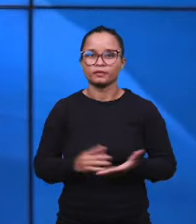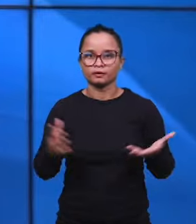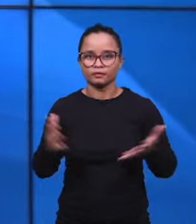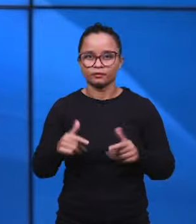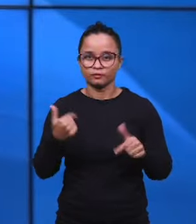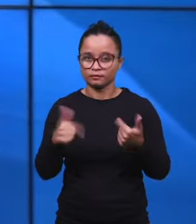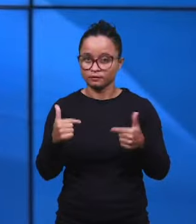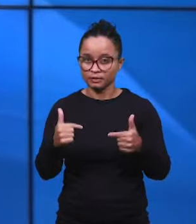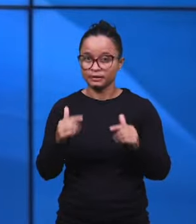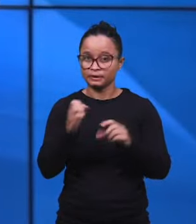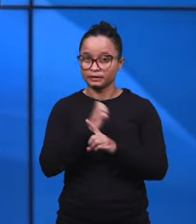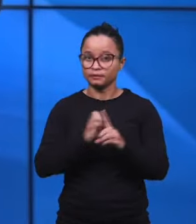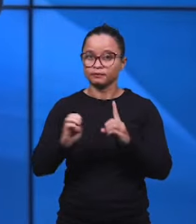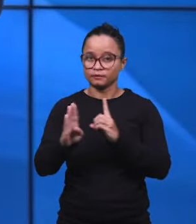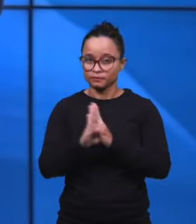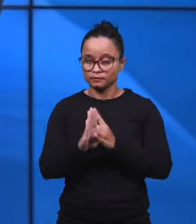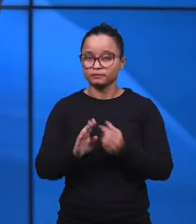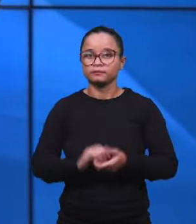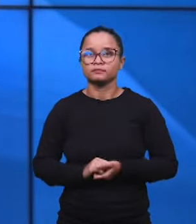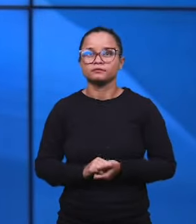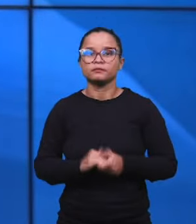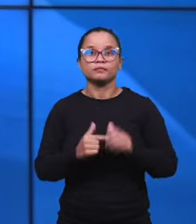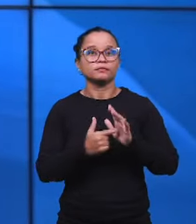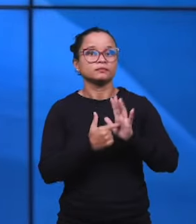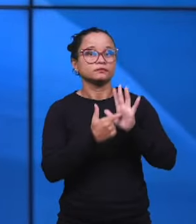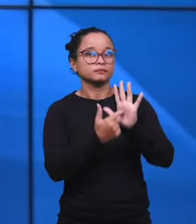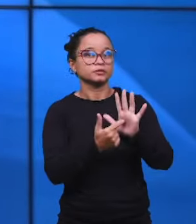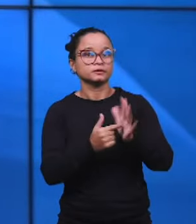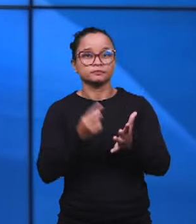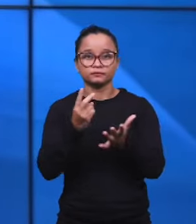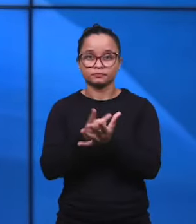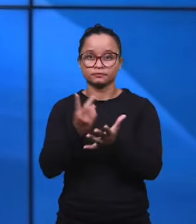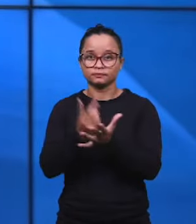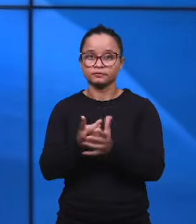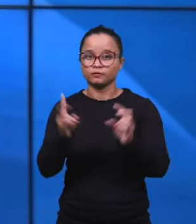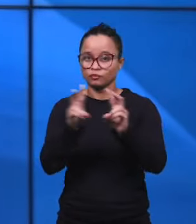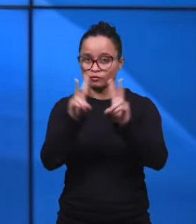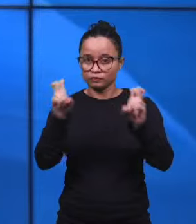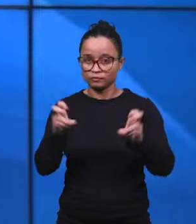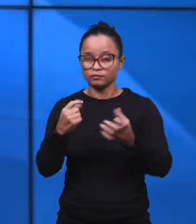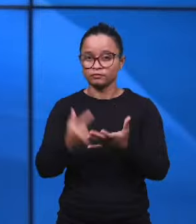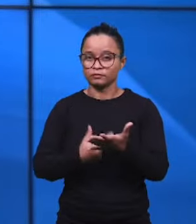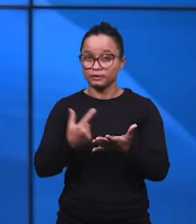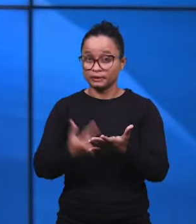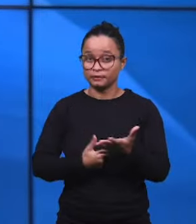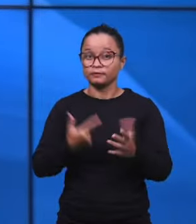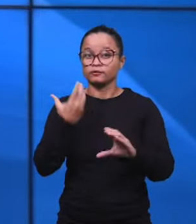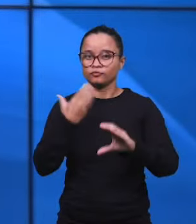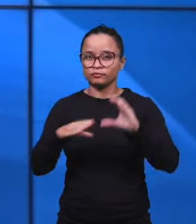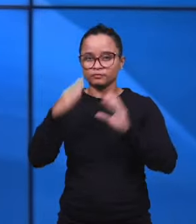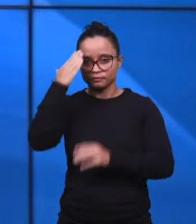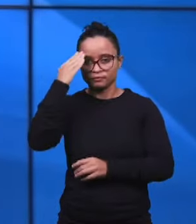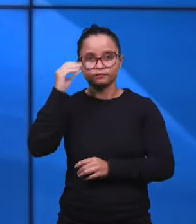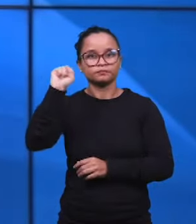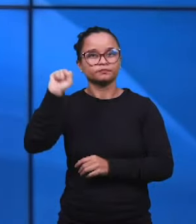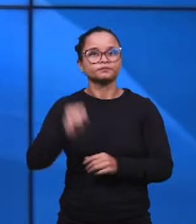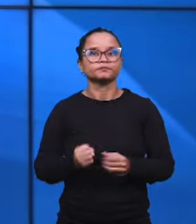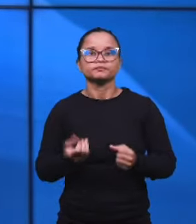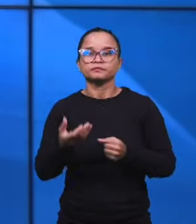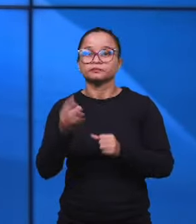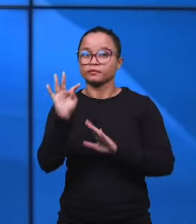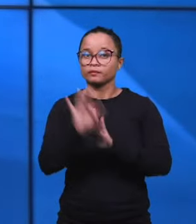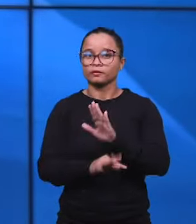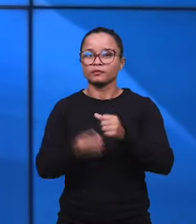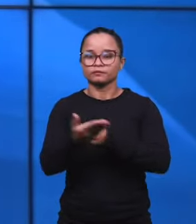trabalho da Escola Bíblica Dominical mostrando sempre o assunto no livro de Cantara de Salomão, ou seja, o nosso texto